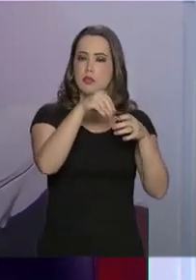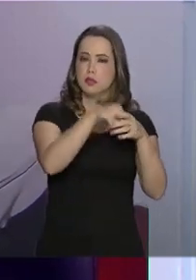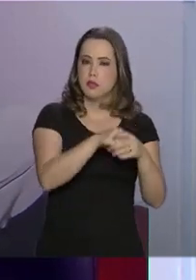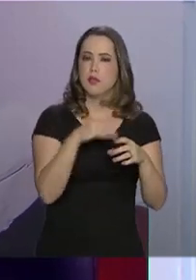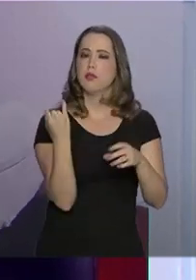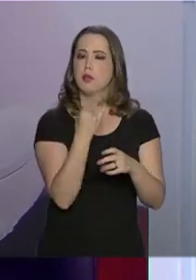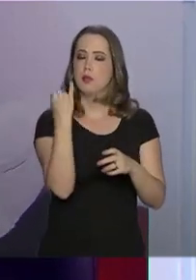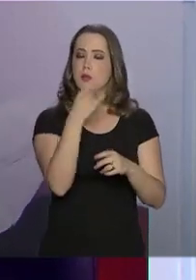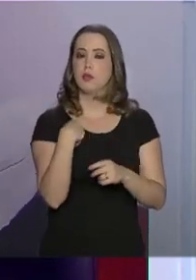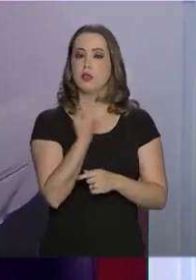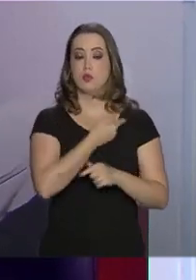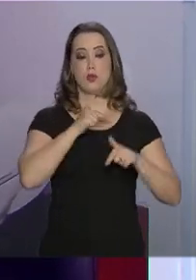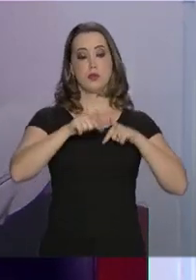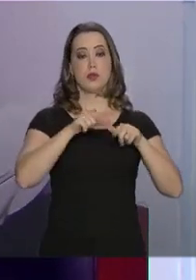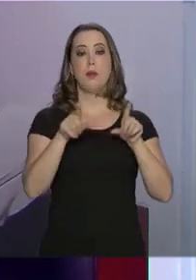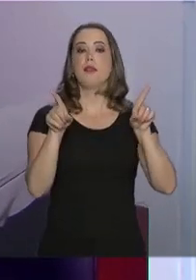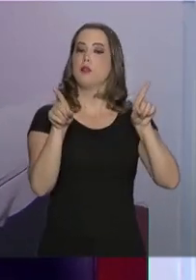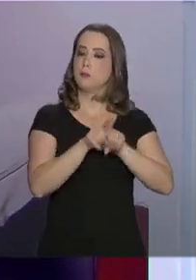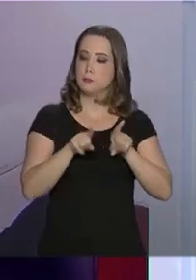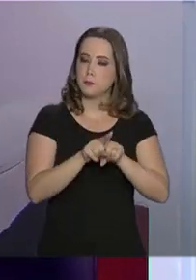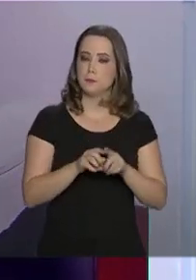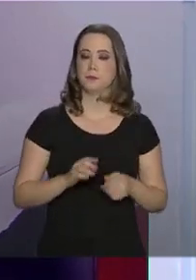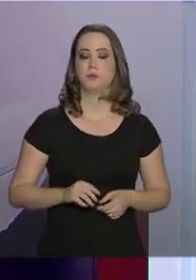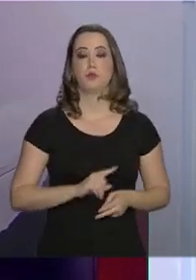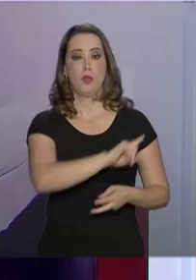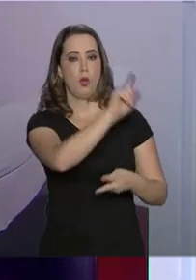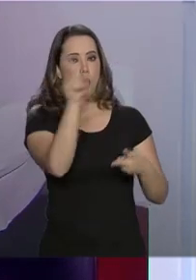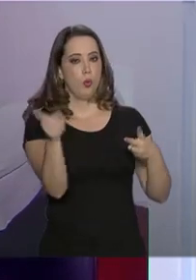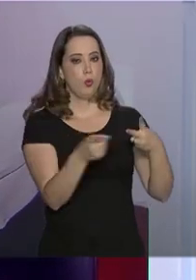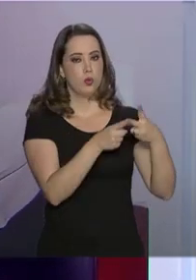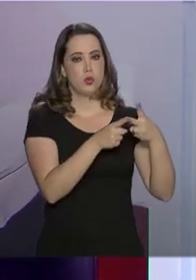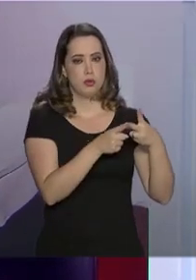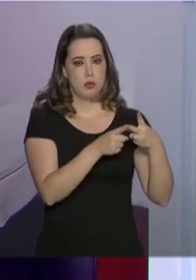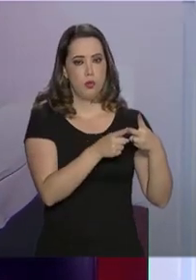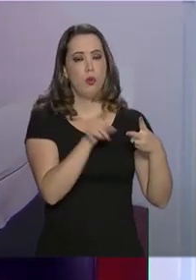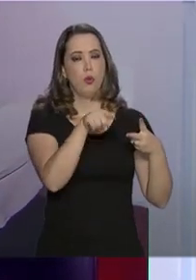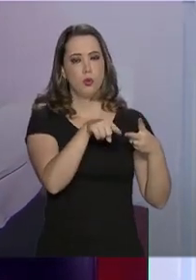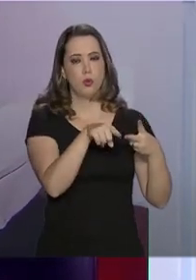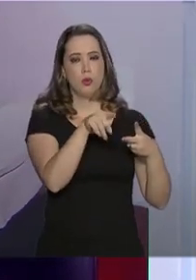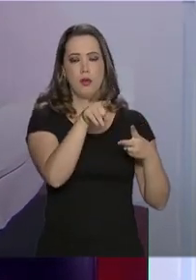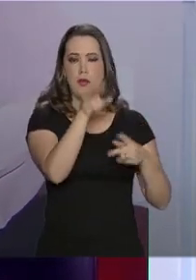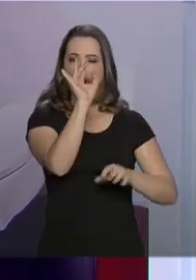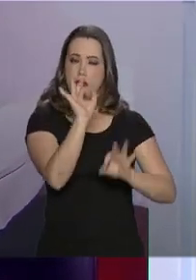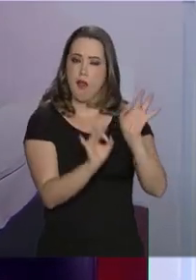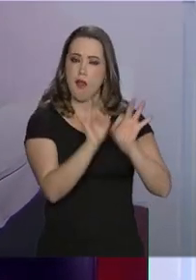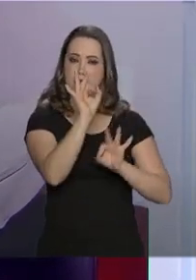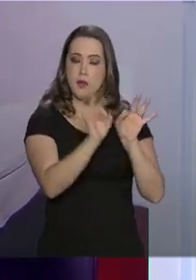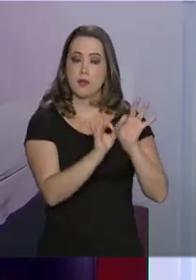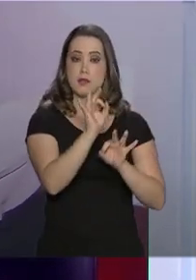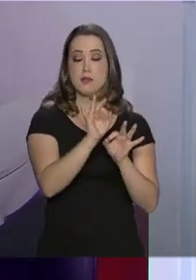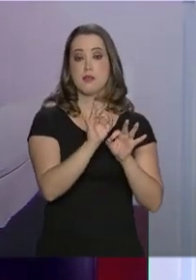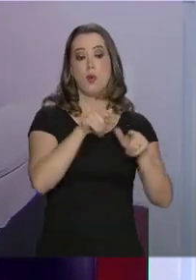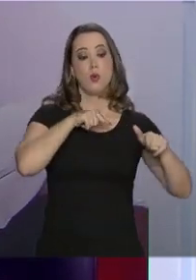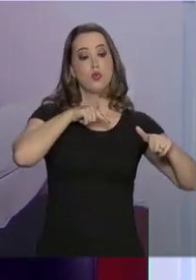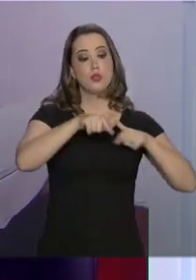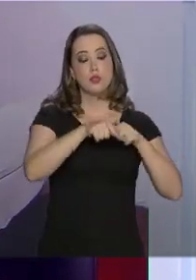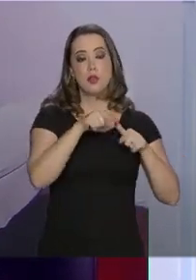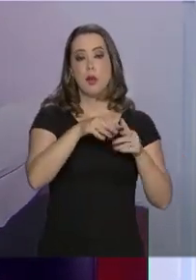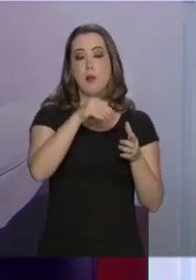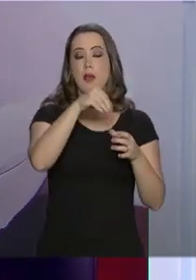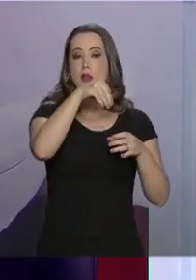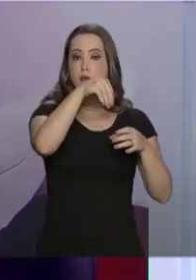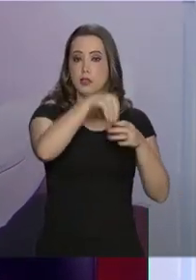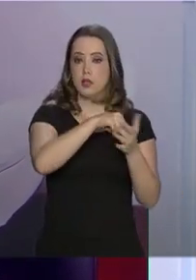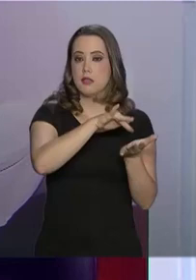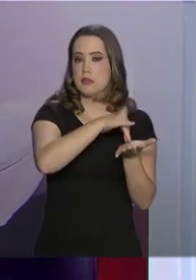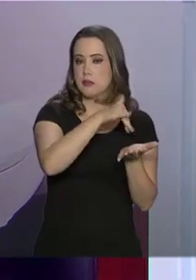na nossa atuação. A segunda frente ou estrutura de trabalho da Secretaria Especial de Modernização é